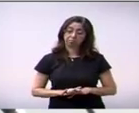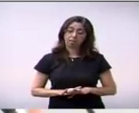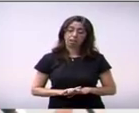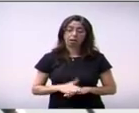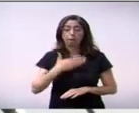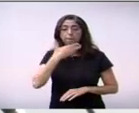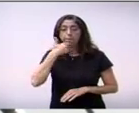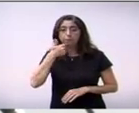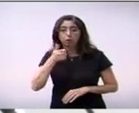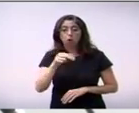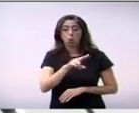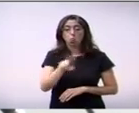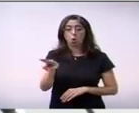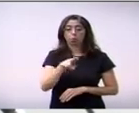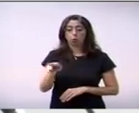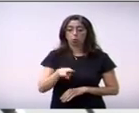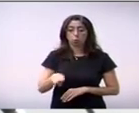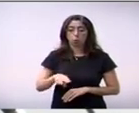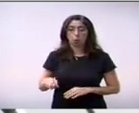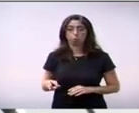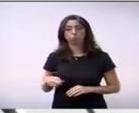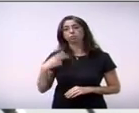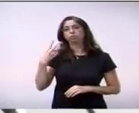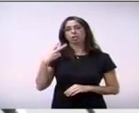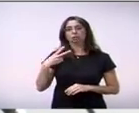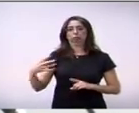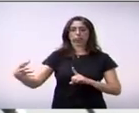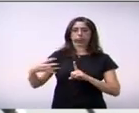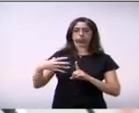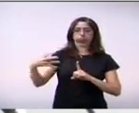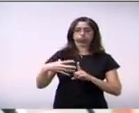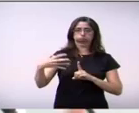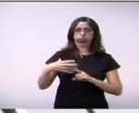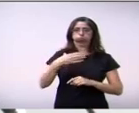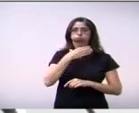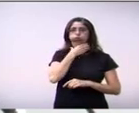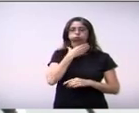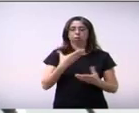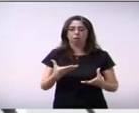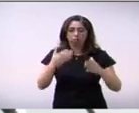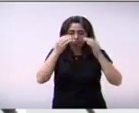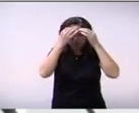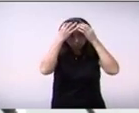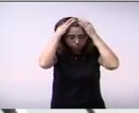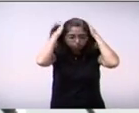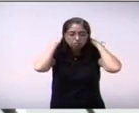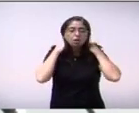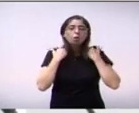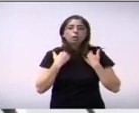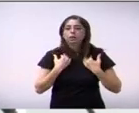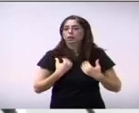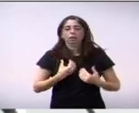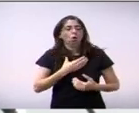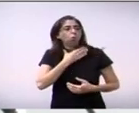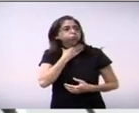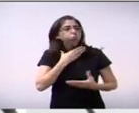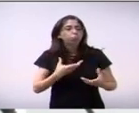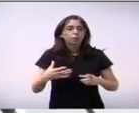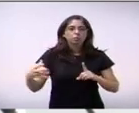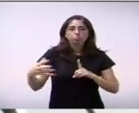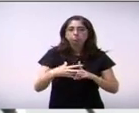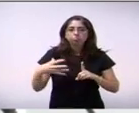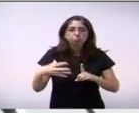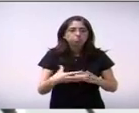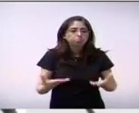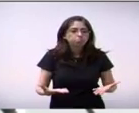Porque a gente pode ter sido até ameaçado aqui dentro por colegas. Eu acho que pode fazer alguma... Está advogando para as empresas.